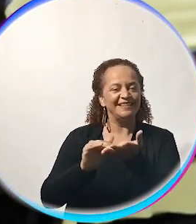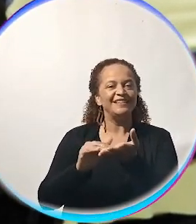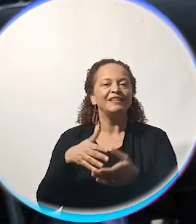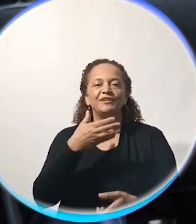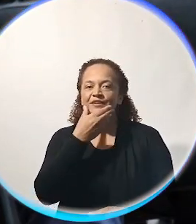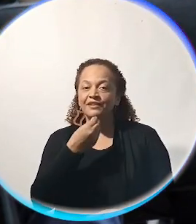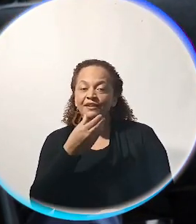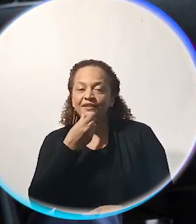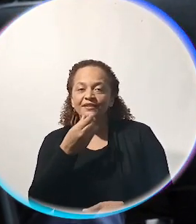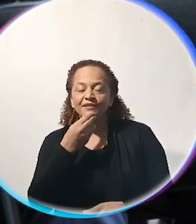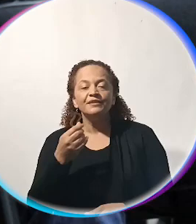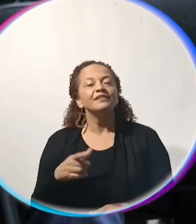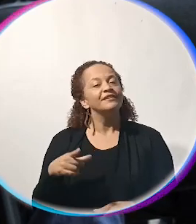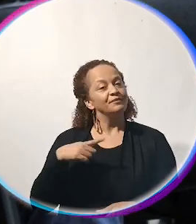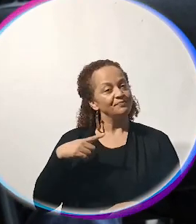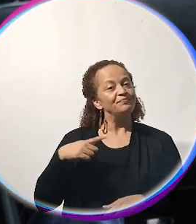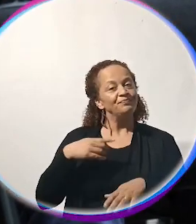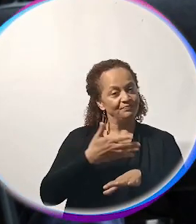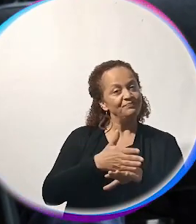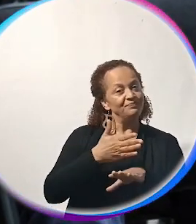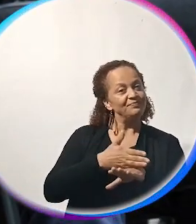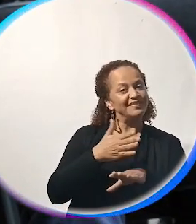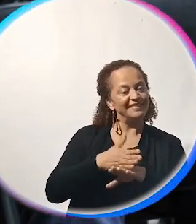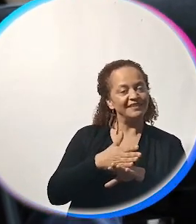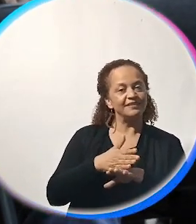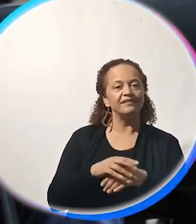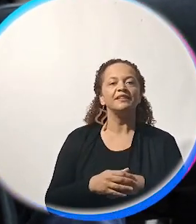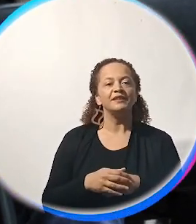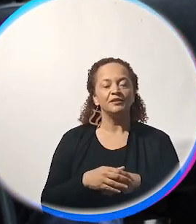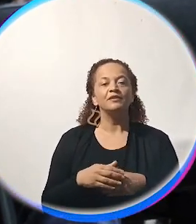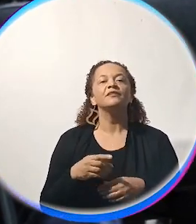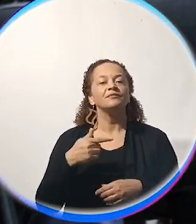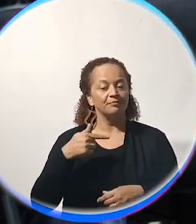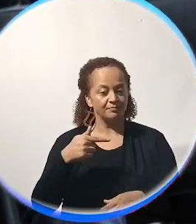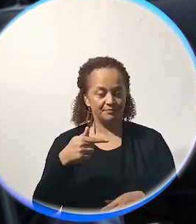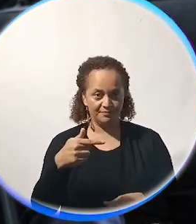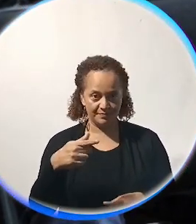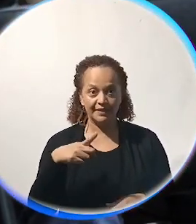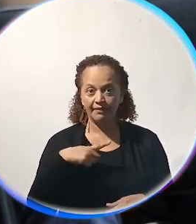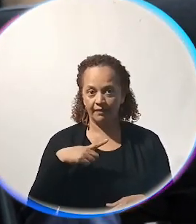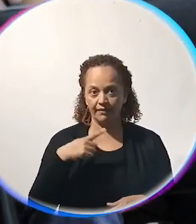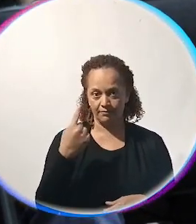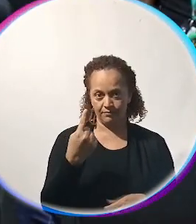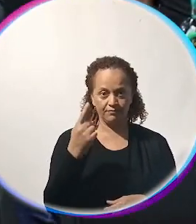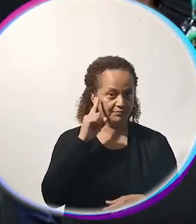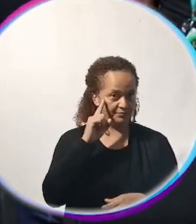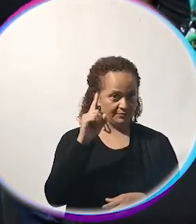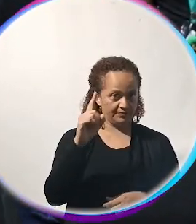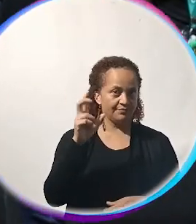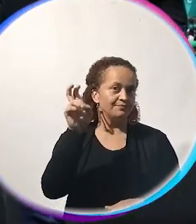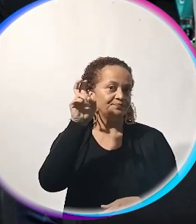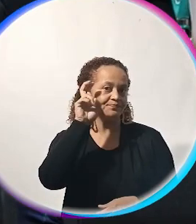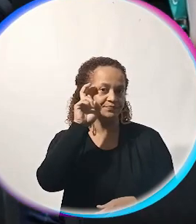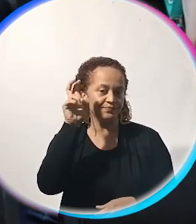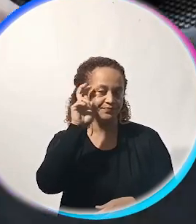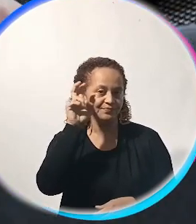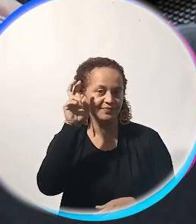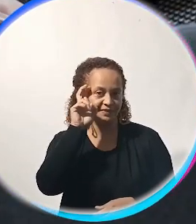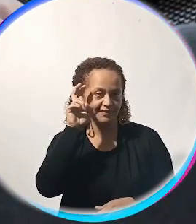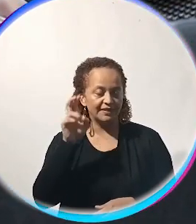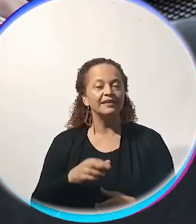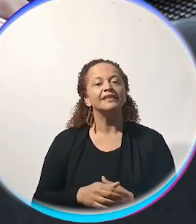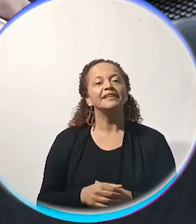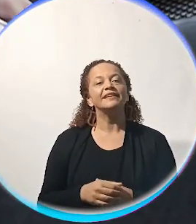quintas-feiras, que a equipe técnica do departamento, e também a gestão do departamento, realiza essas